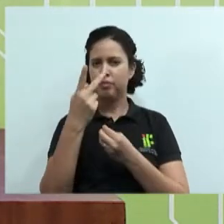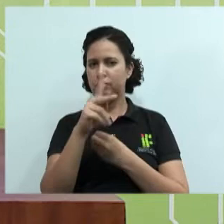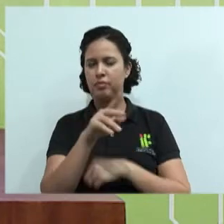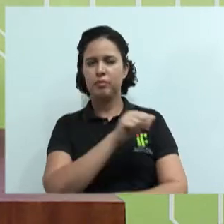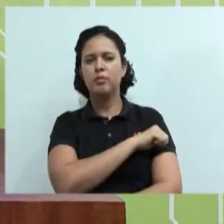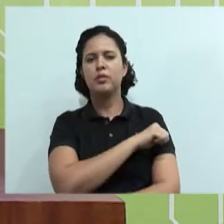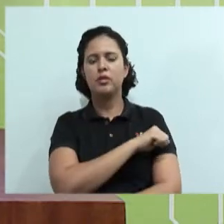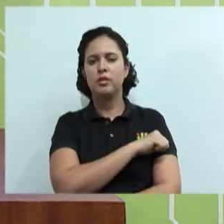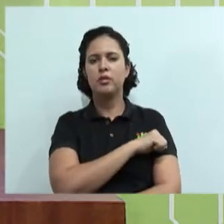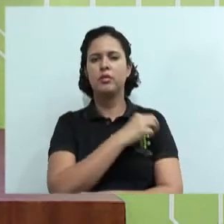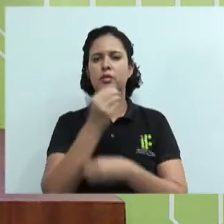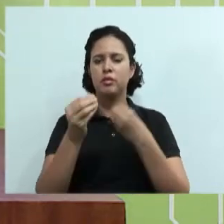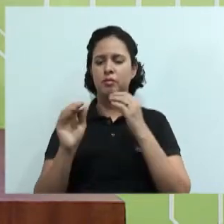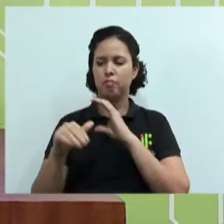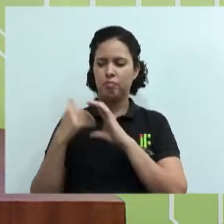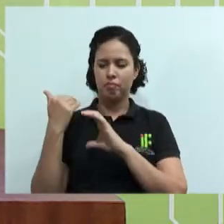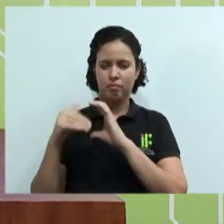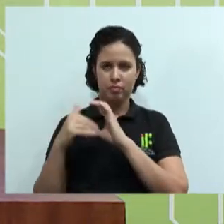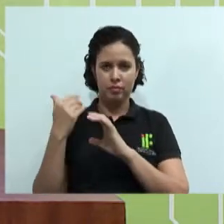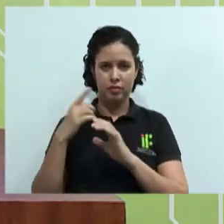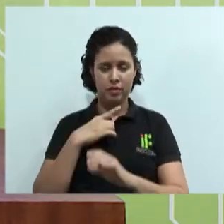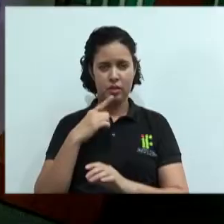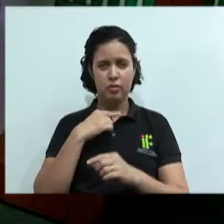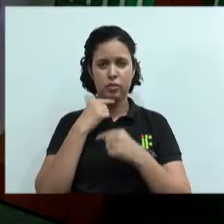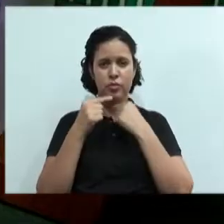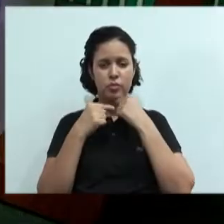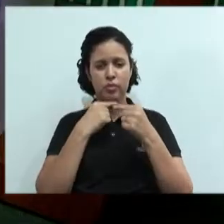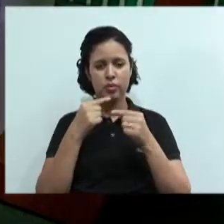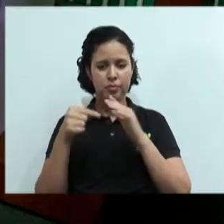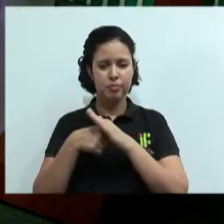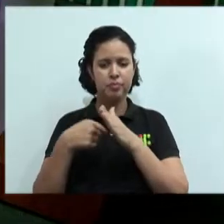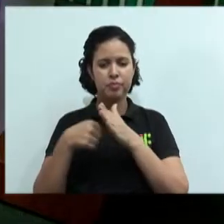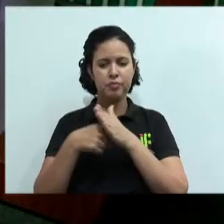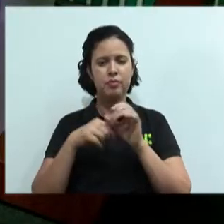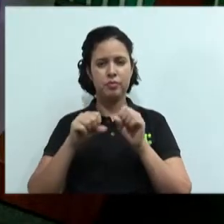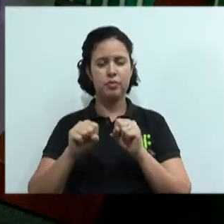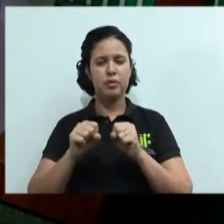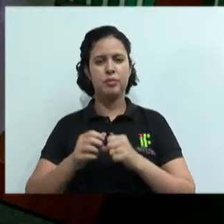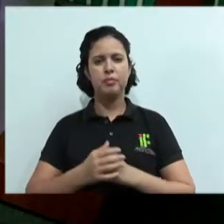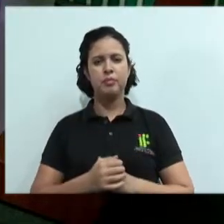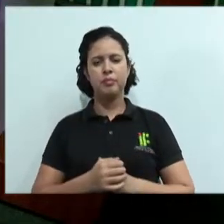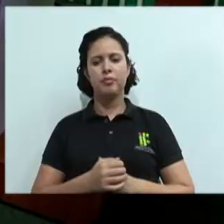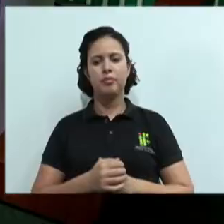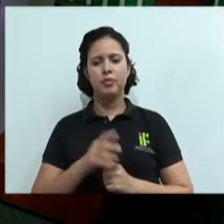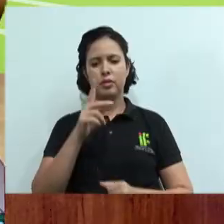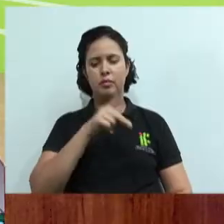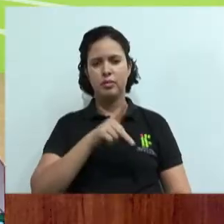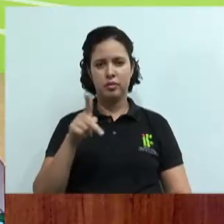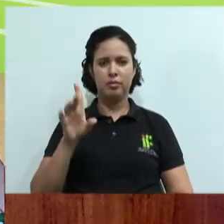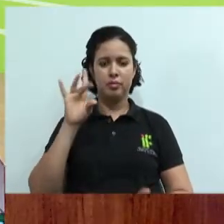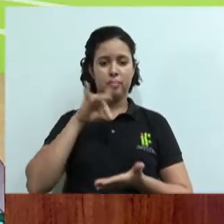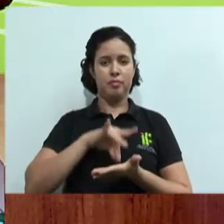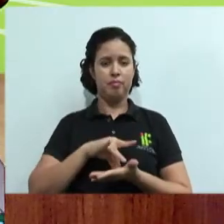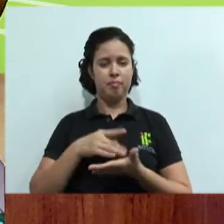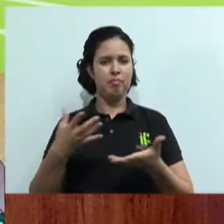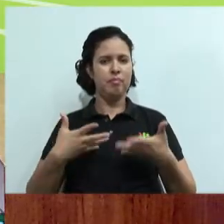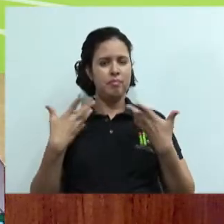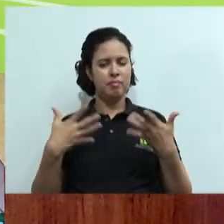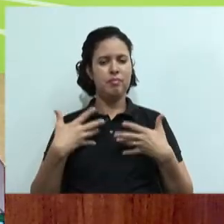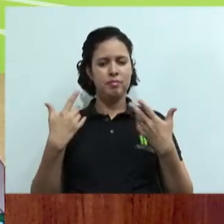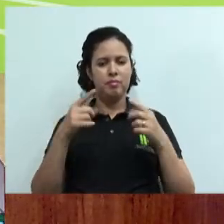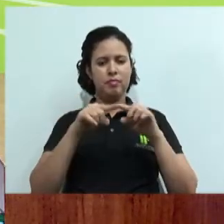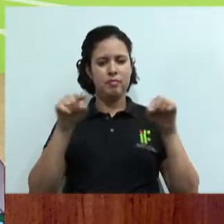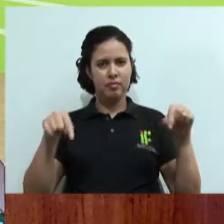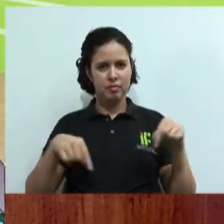professor Alberto. Como é que está a galera da participando? Tem alguma dúvida? É, os professores presenciais aí, eles animaram as turmas, né? Eu fiquei